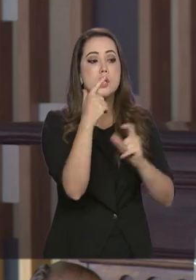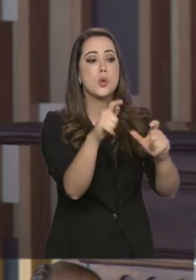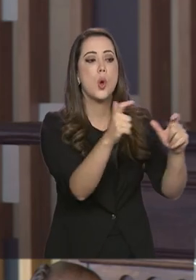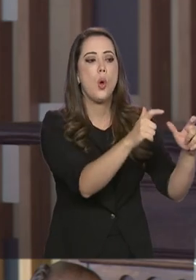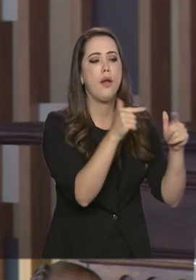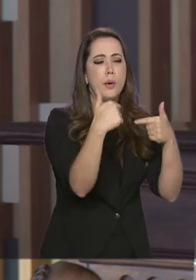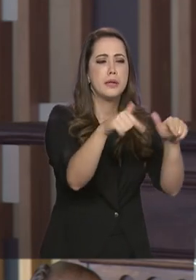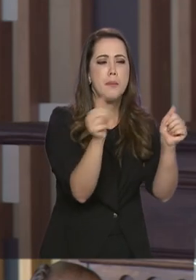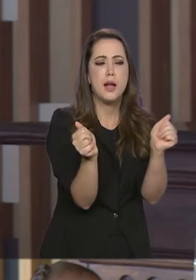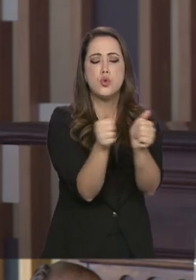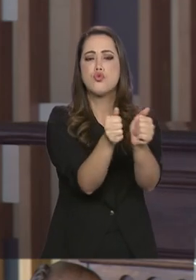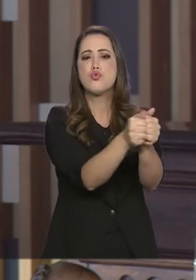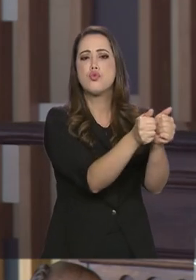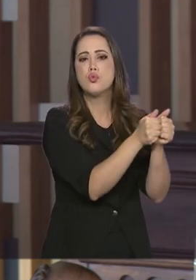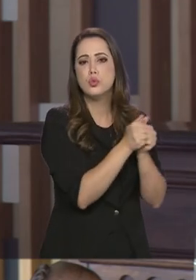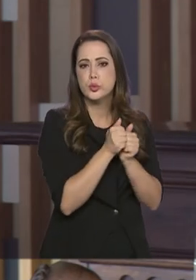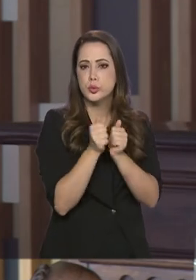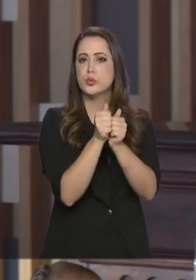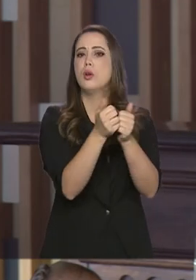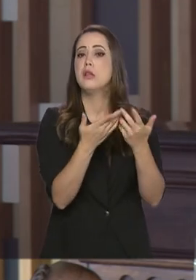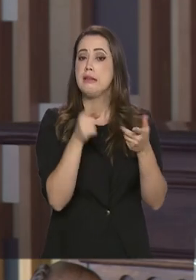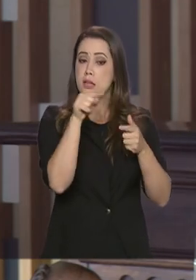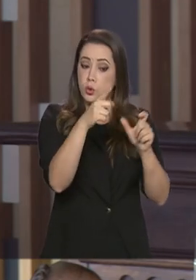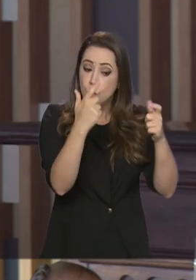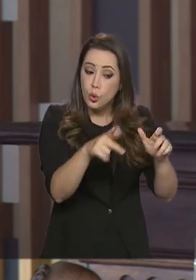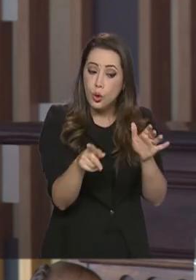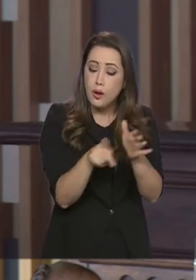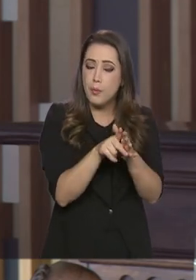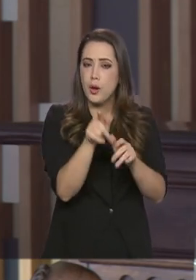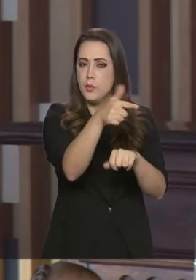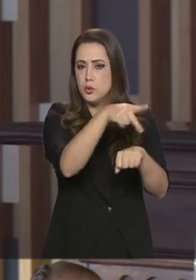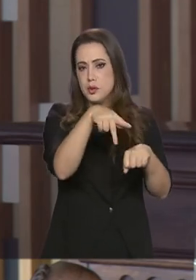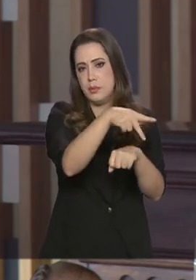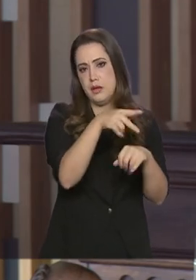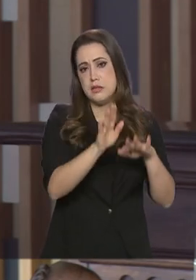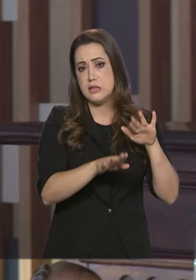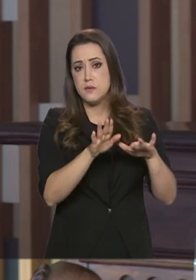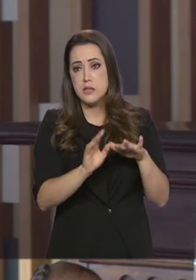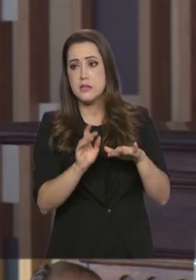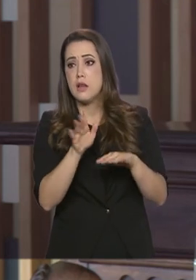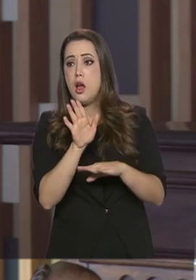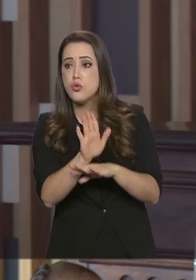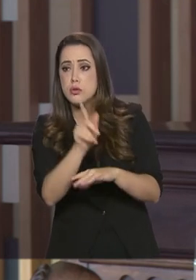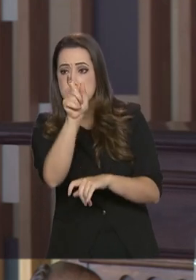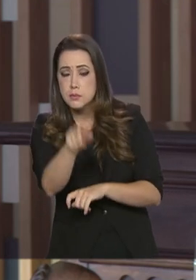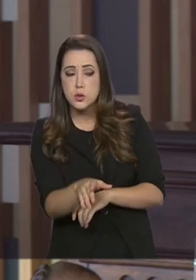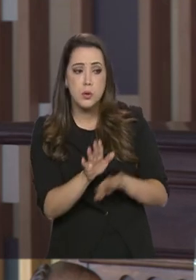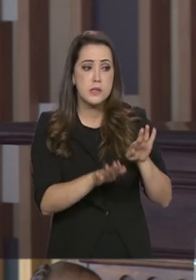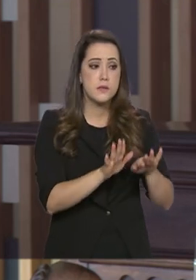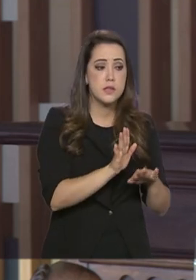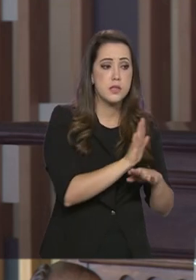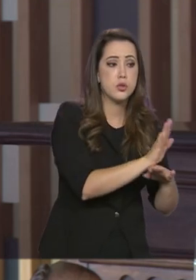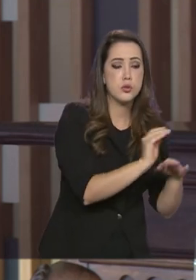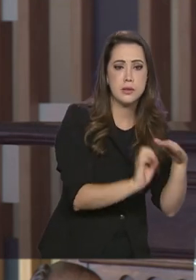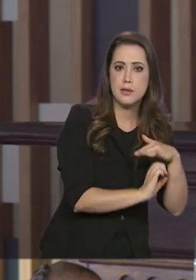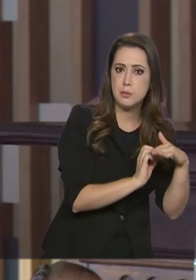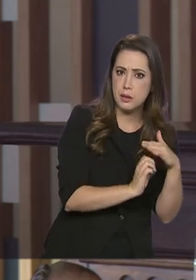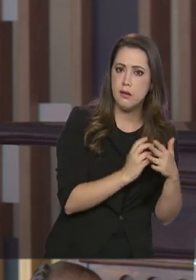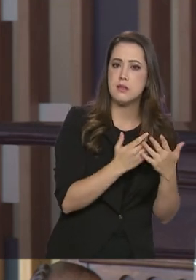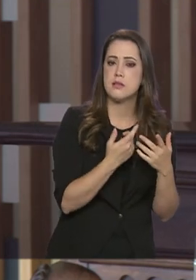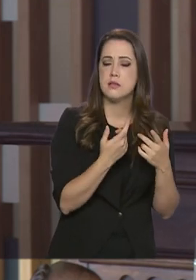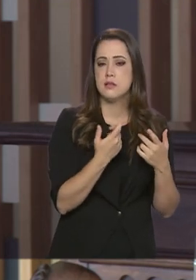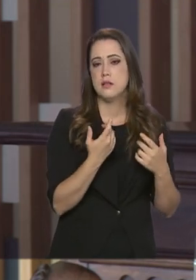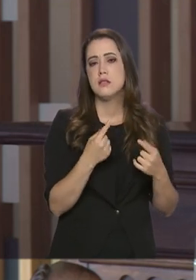né? Que podem trabalhar, então, na assistência aos brasileiros, que podem trabalhar com as empresas brasileiras que querem, enfim, exportar ou